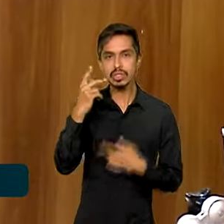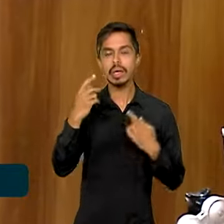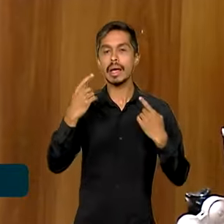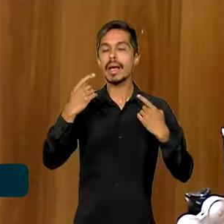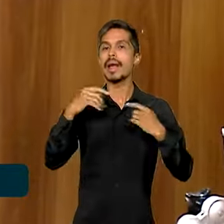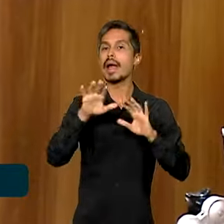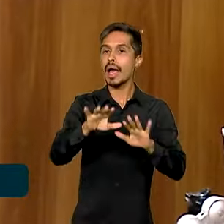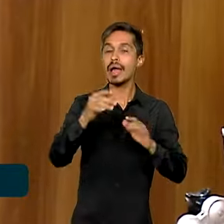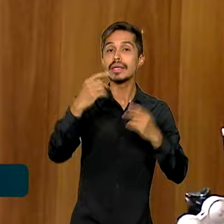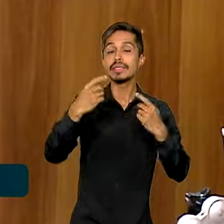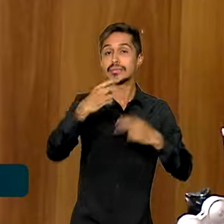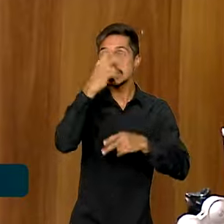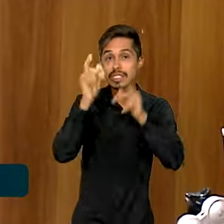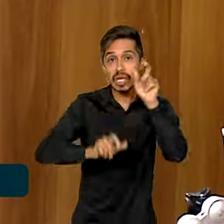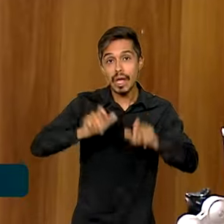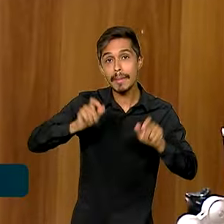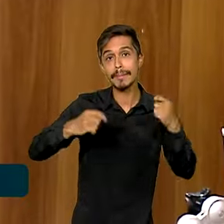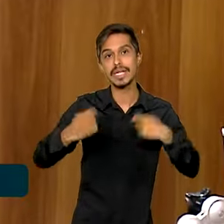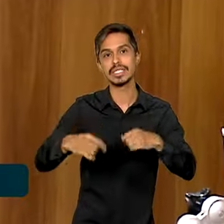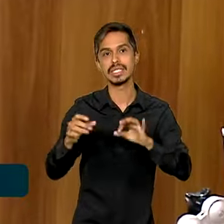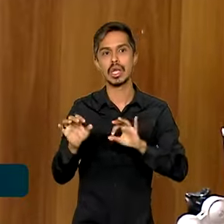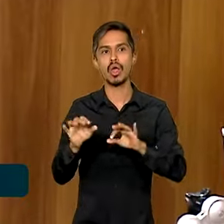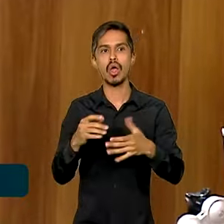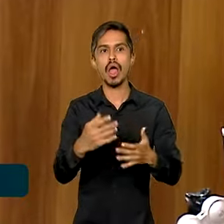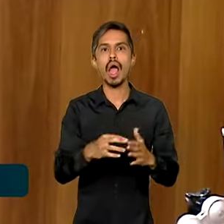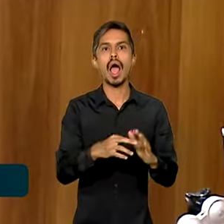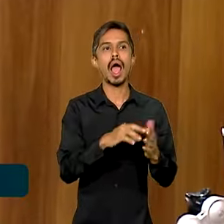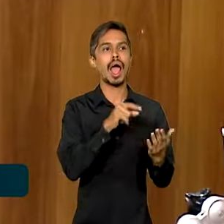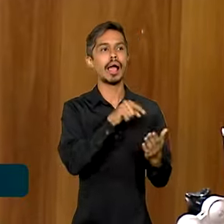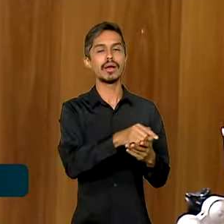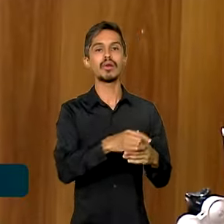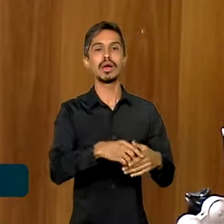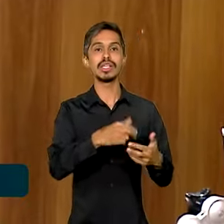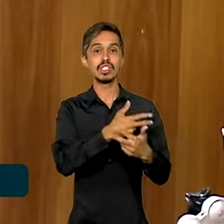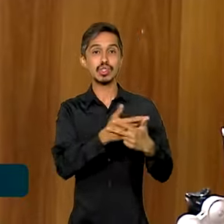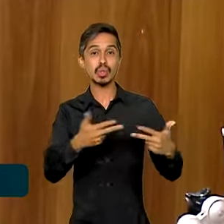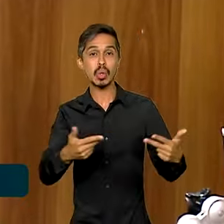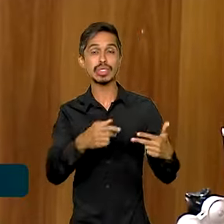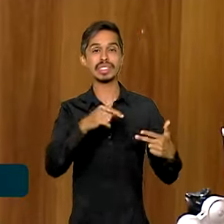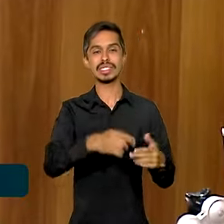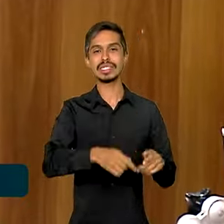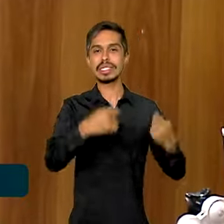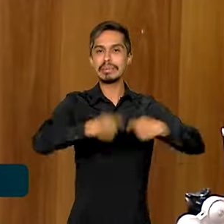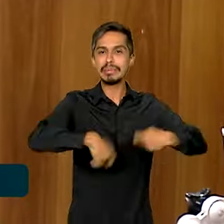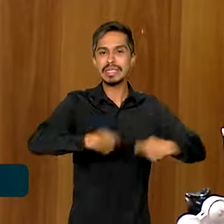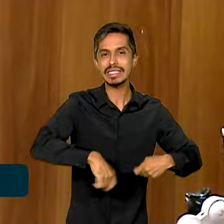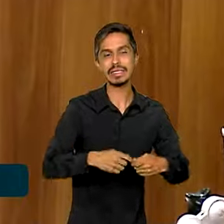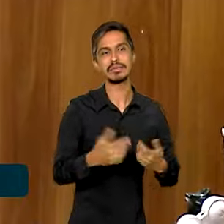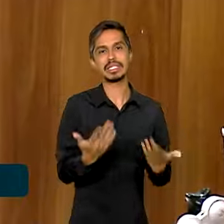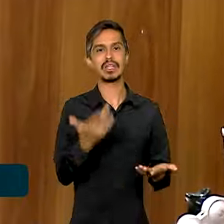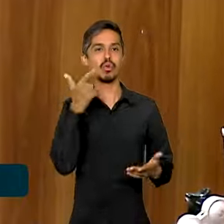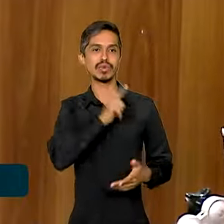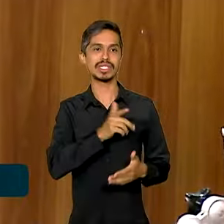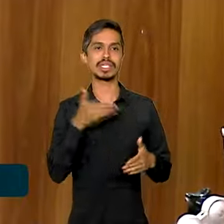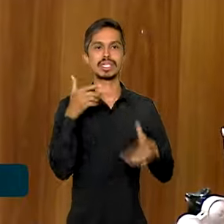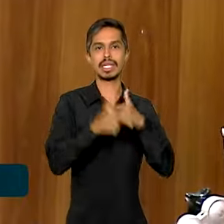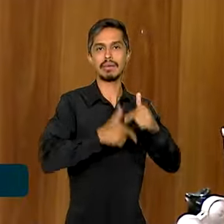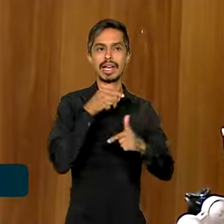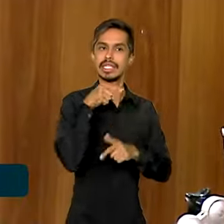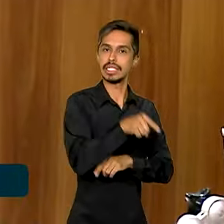se atentarem para os requisitos de investidura daquele cargo. Quer seja, olha,